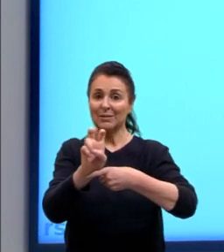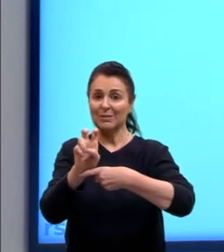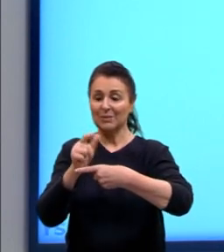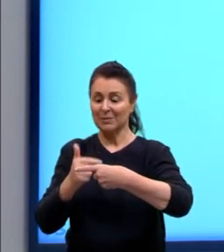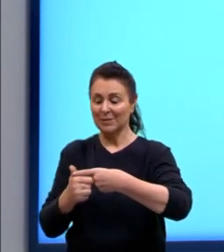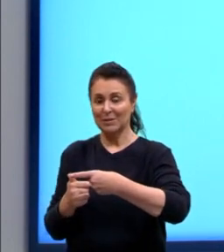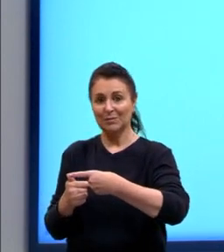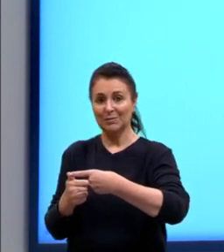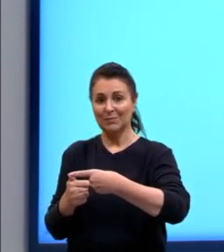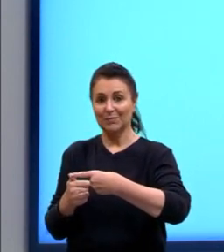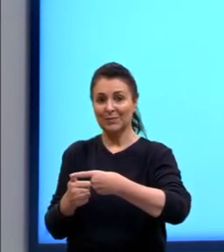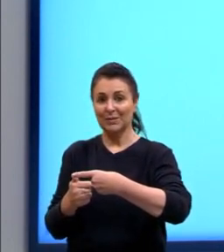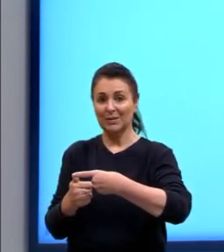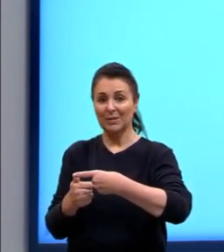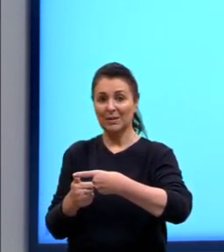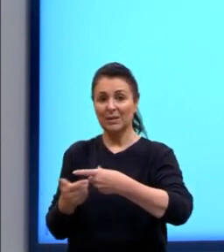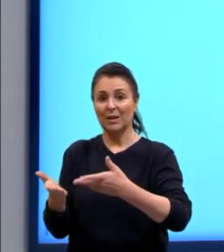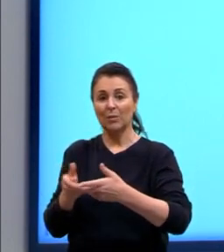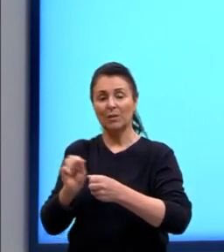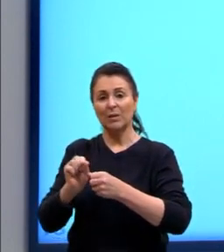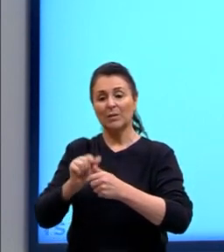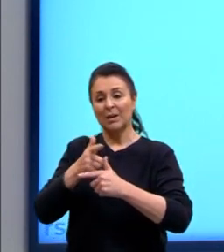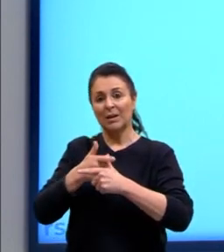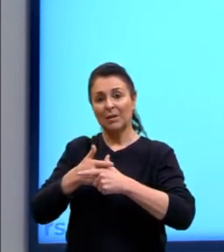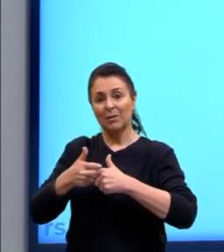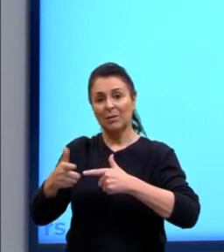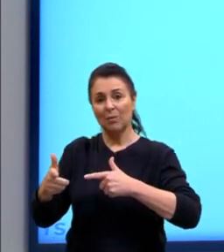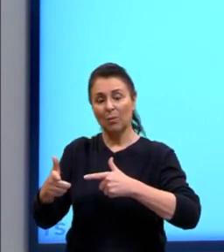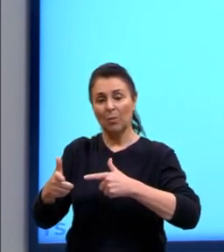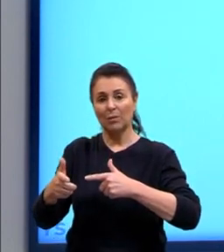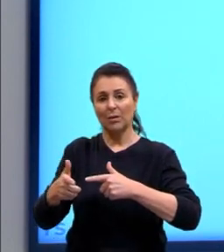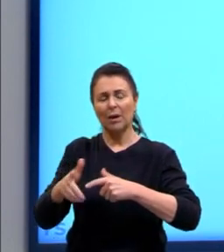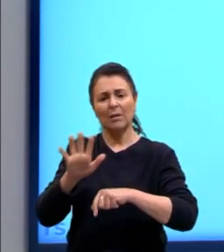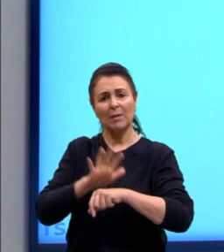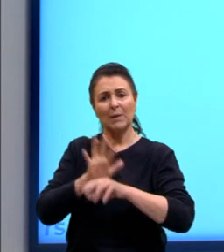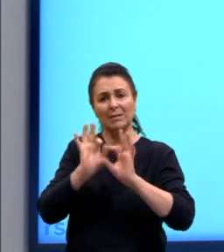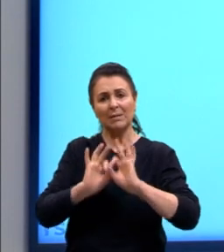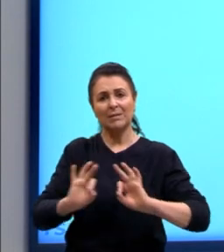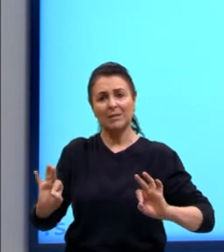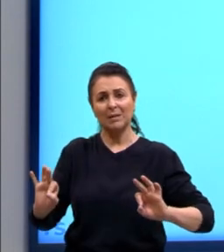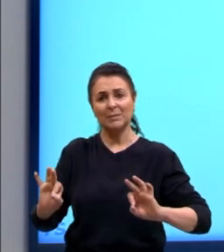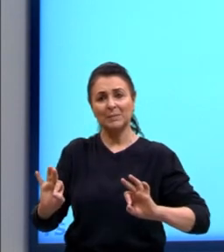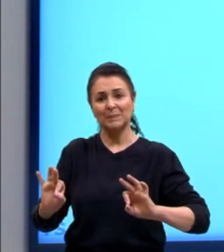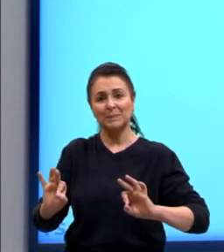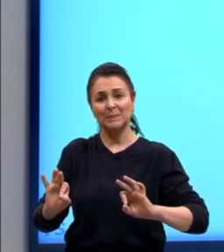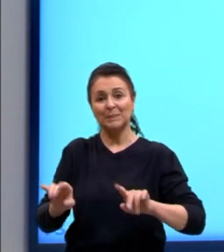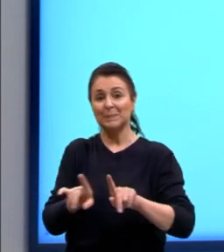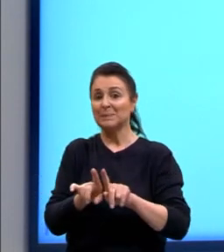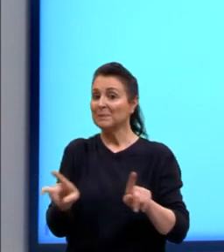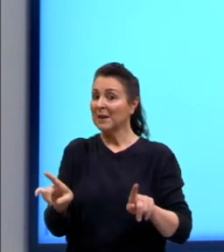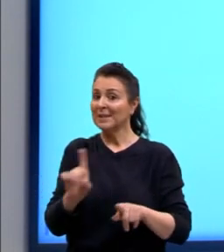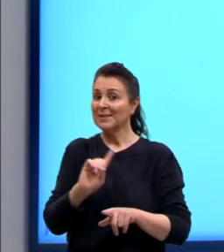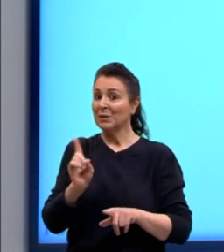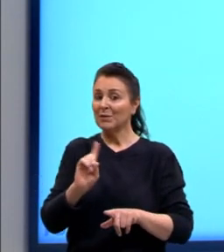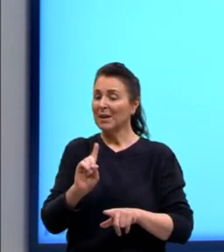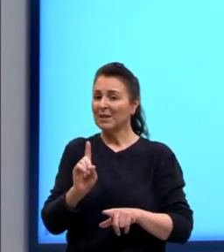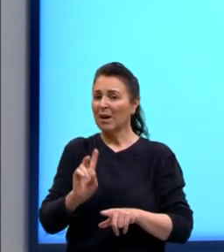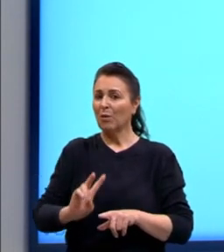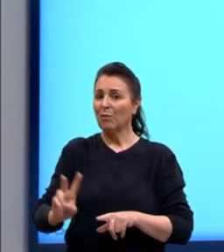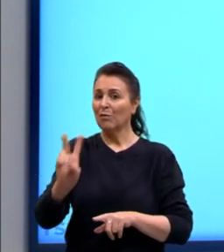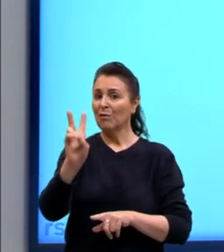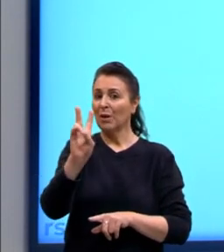E agora, sim, a gente monta a conta de divisão, que ela vai ficar um pouco mais simples, né? Mas, ainda, não vai dar um valor